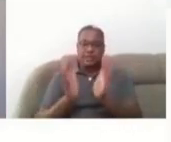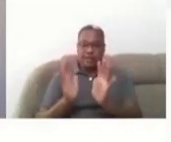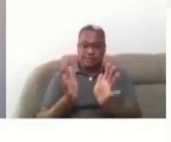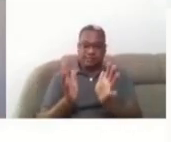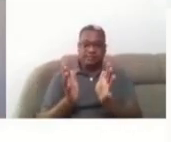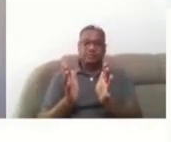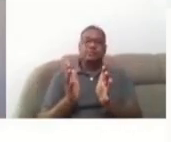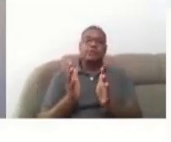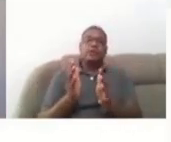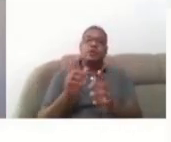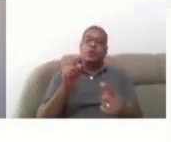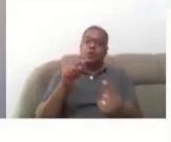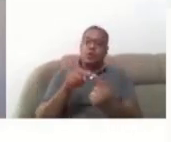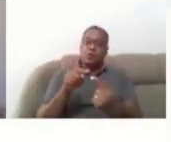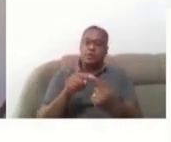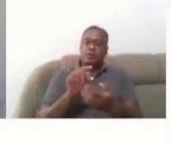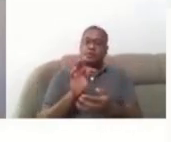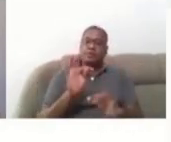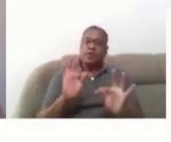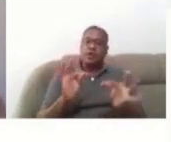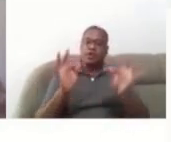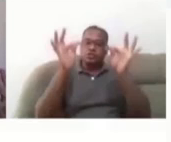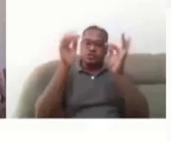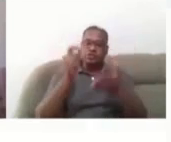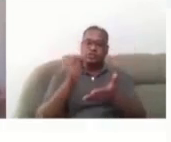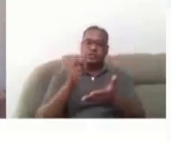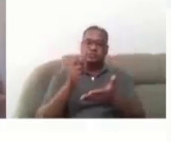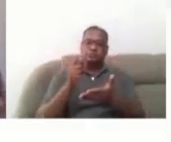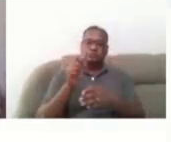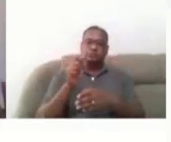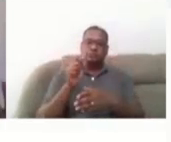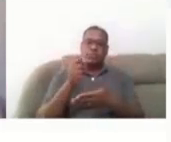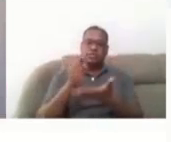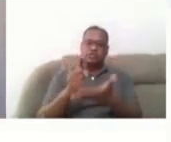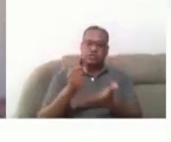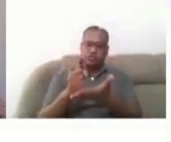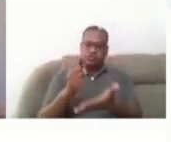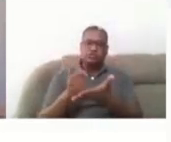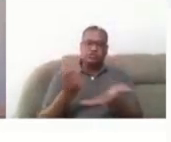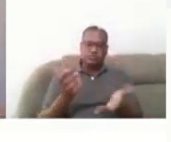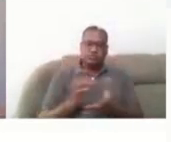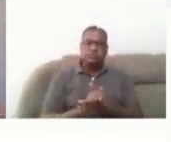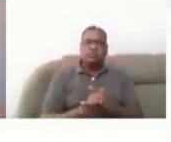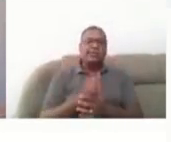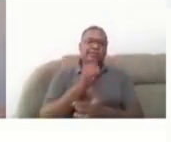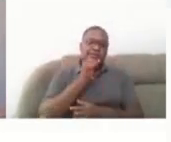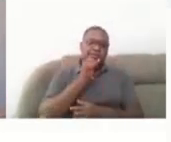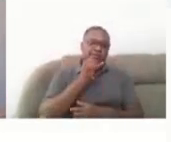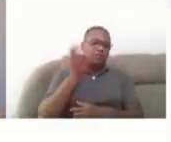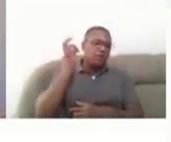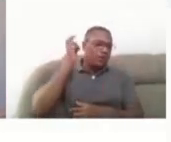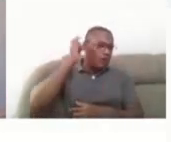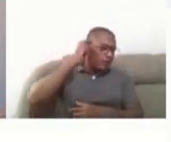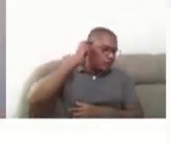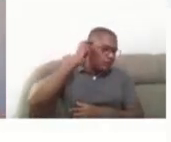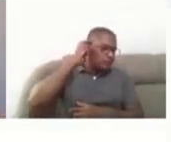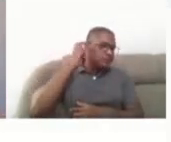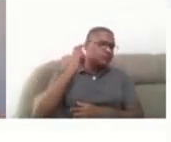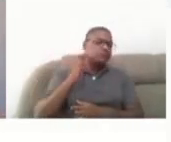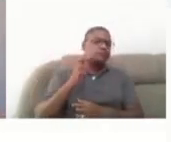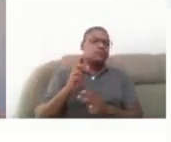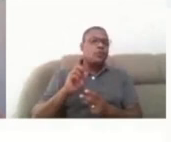tecnologia assistiva. Então, por exemplo, o implante coclear, um aparelho